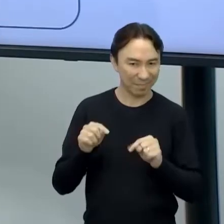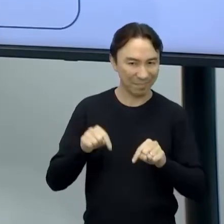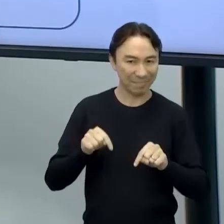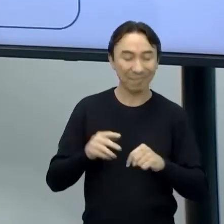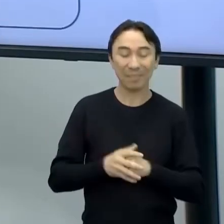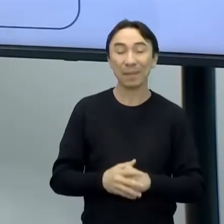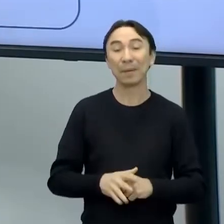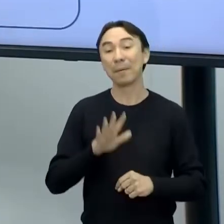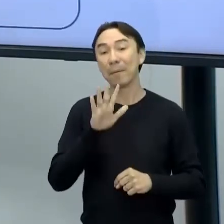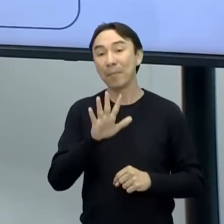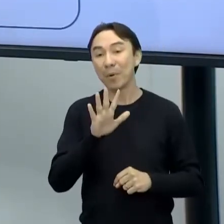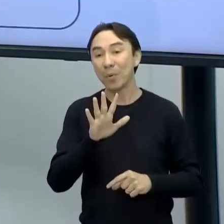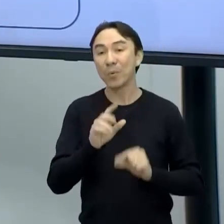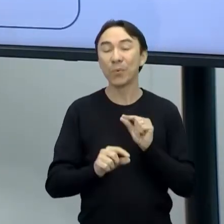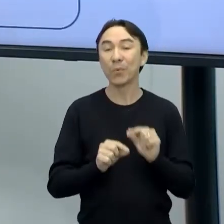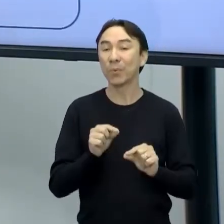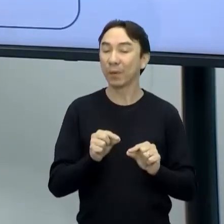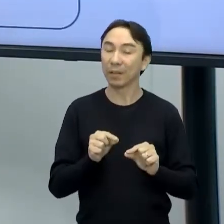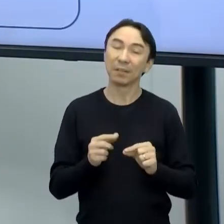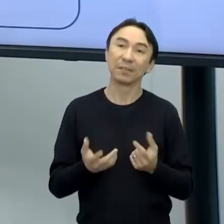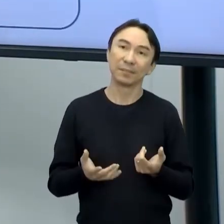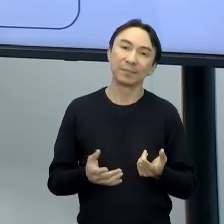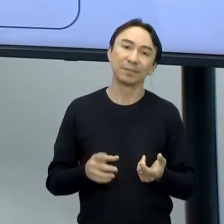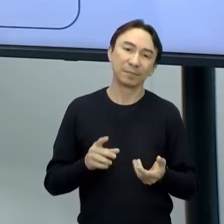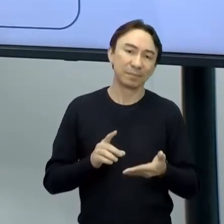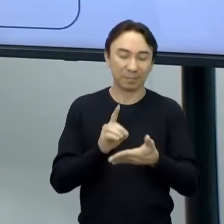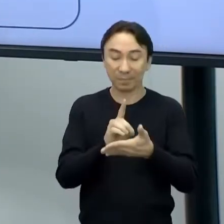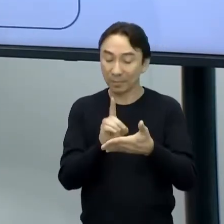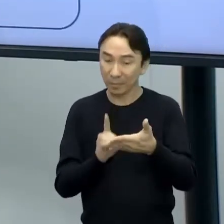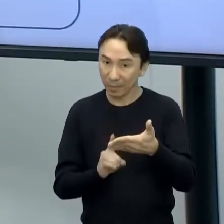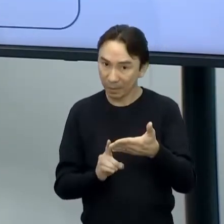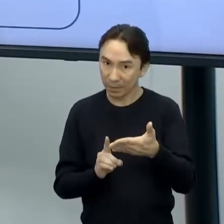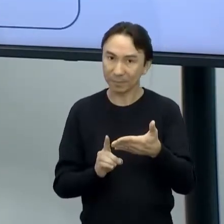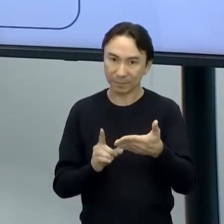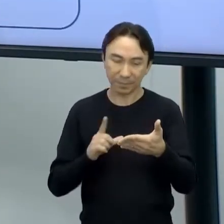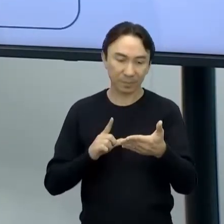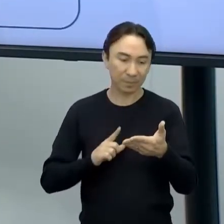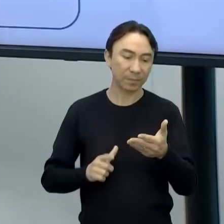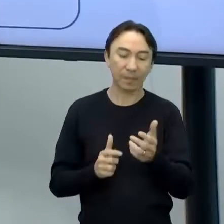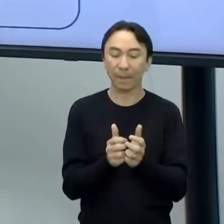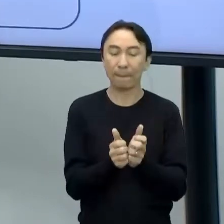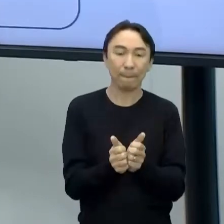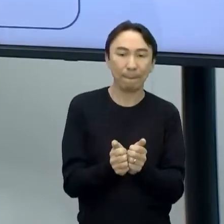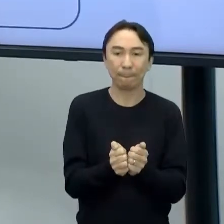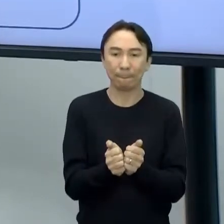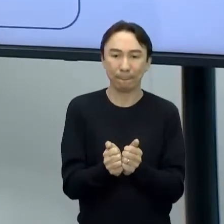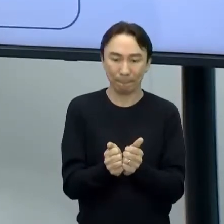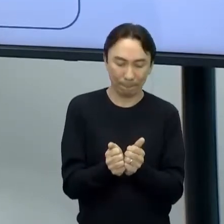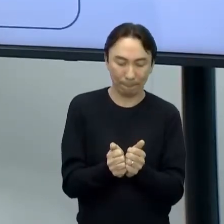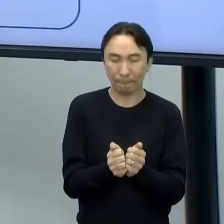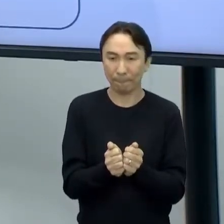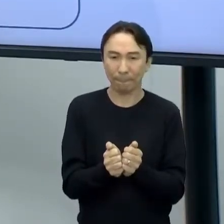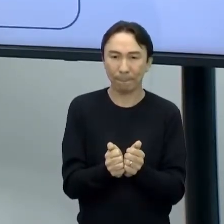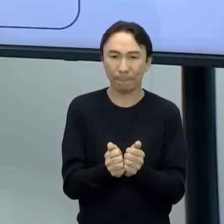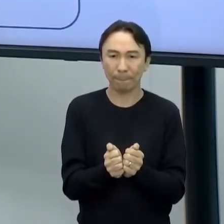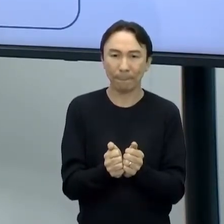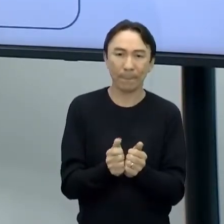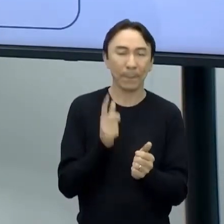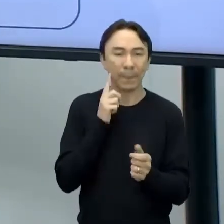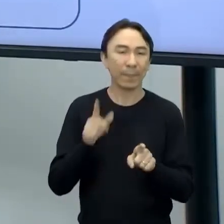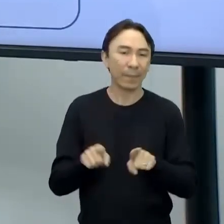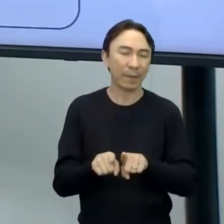ele pensa muito nessa questão daquilo que vai ser funcional, do que o jogo vai ser atrativo, né? E